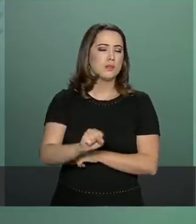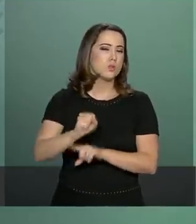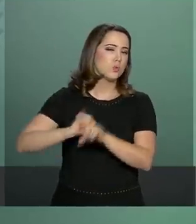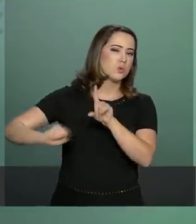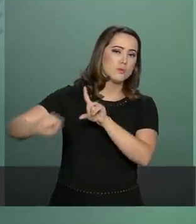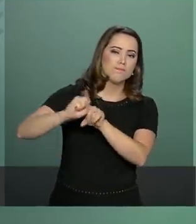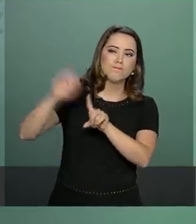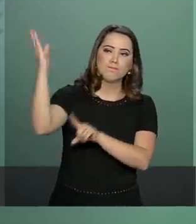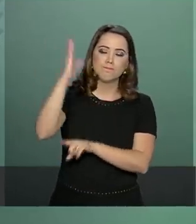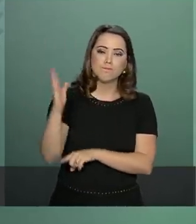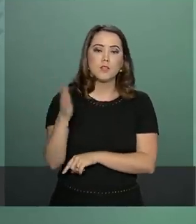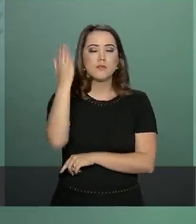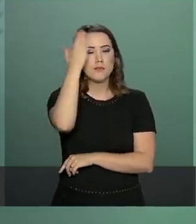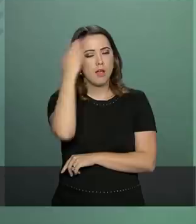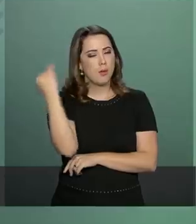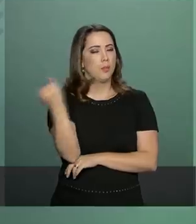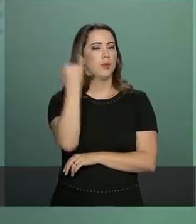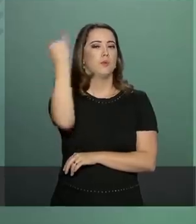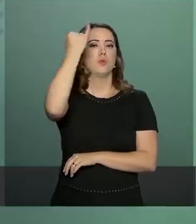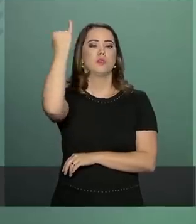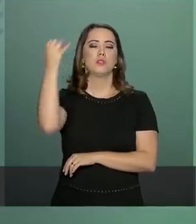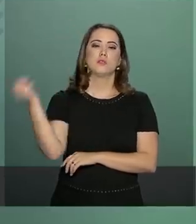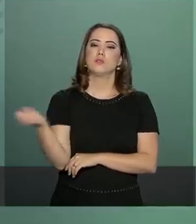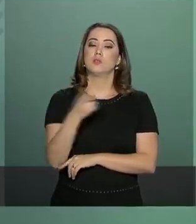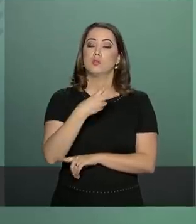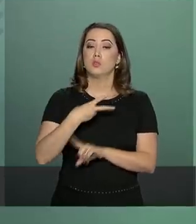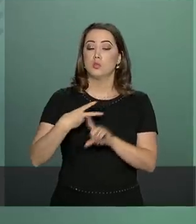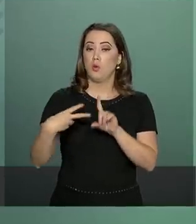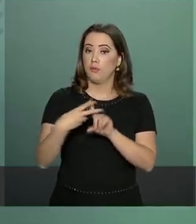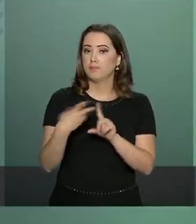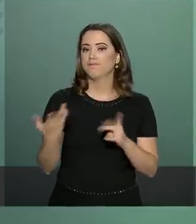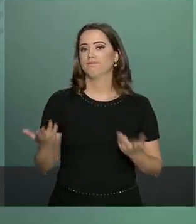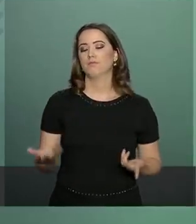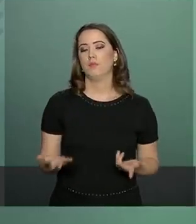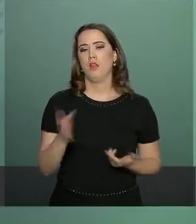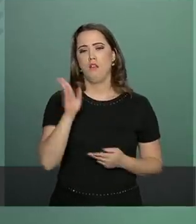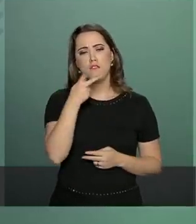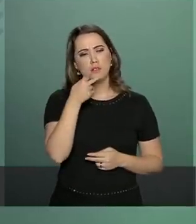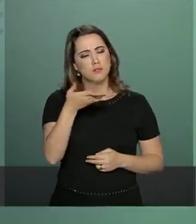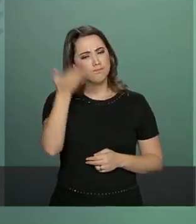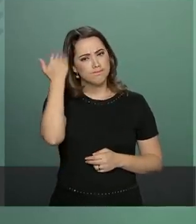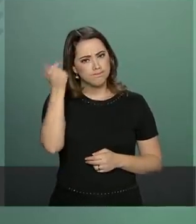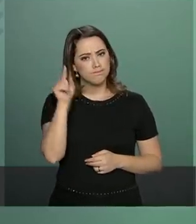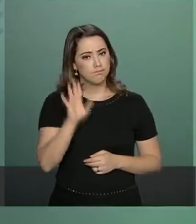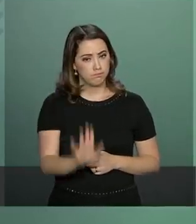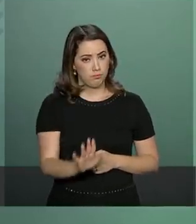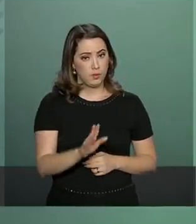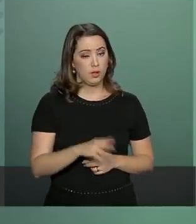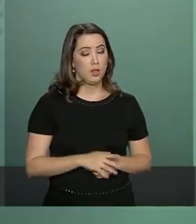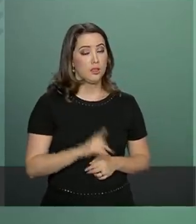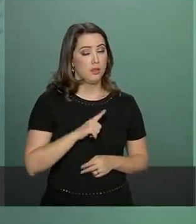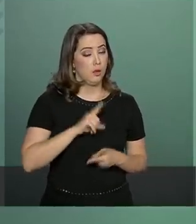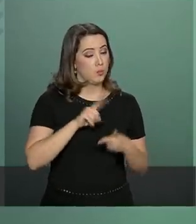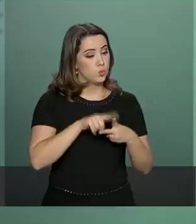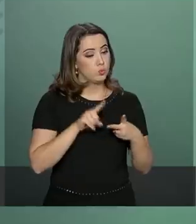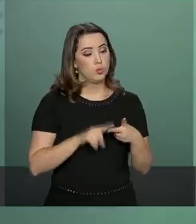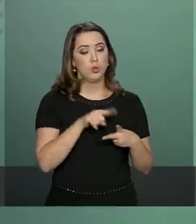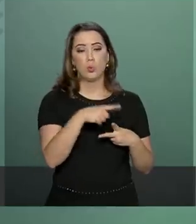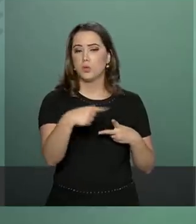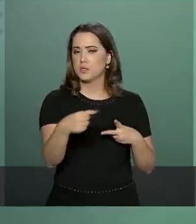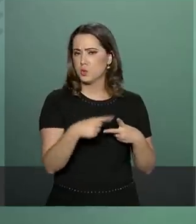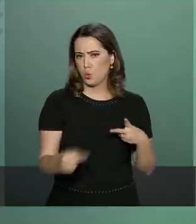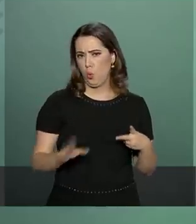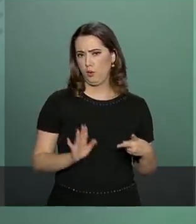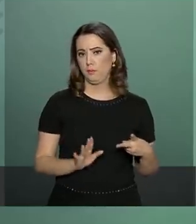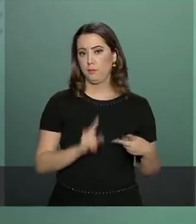aprovação da nova Previdência. É como eu disse há pouco, nós temos duas opções. Aprovarmos a Previdência,